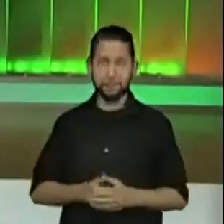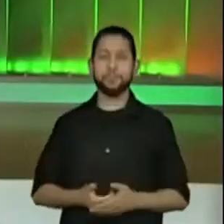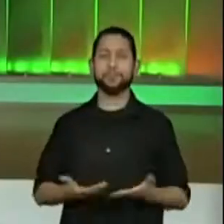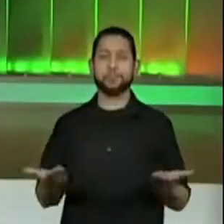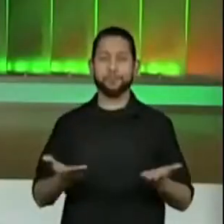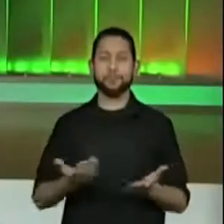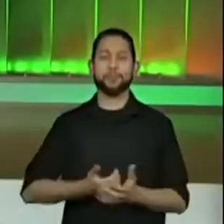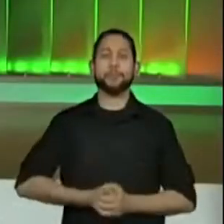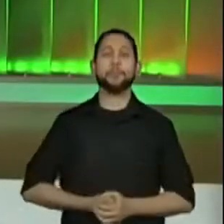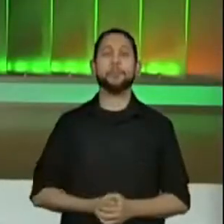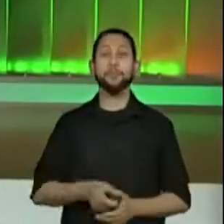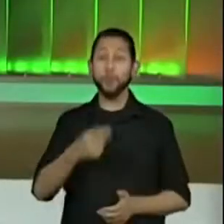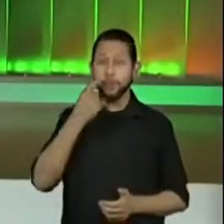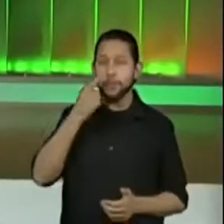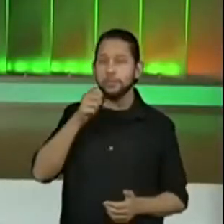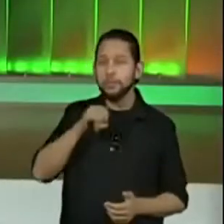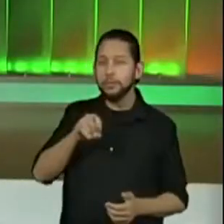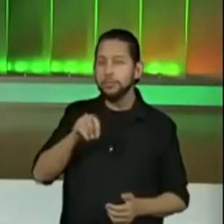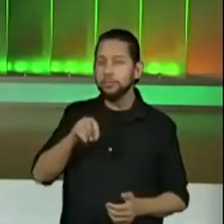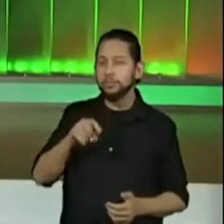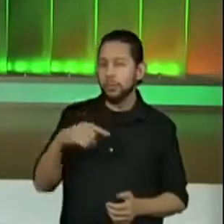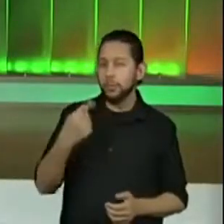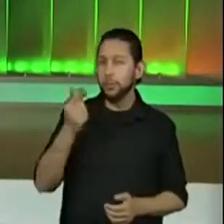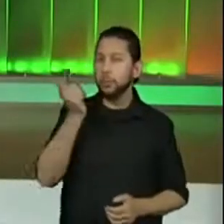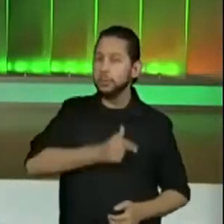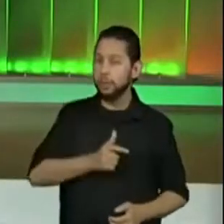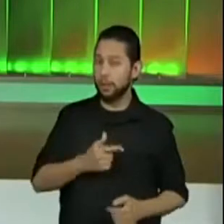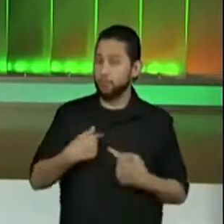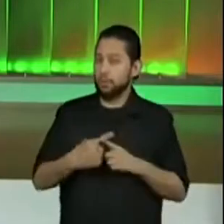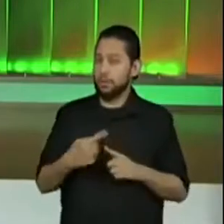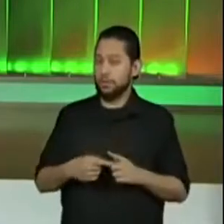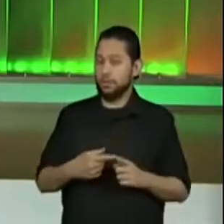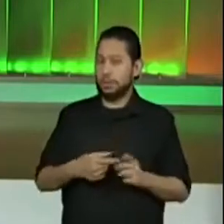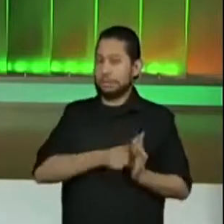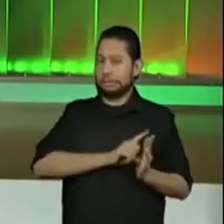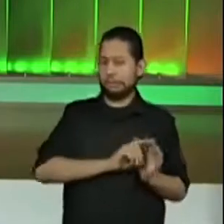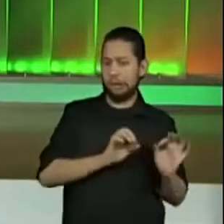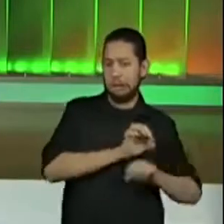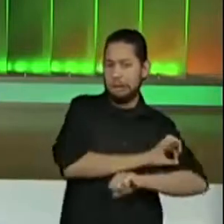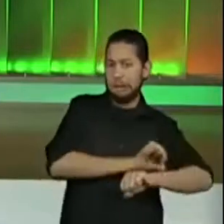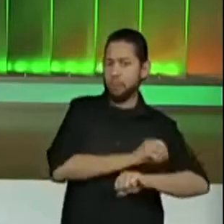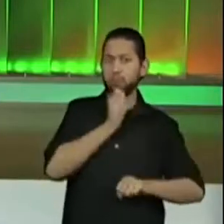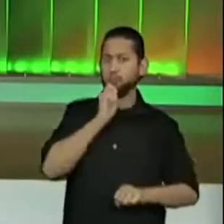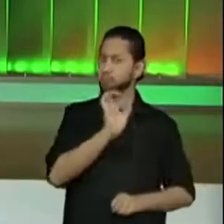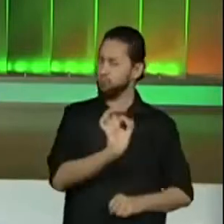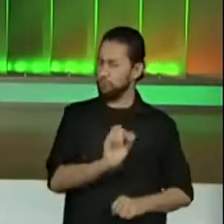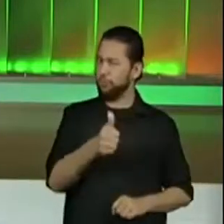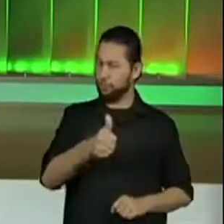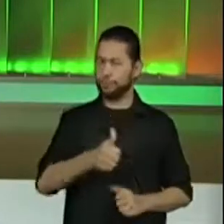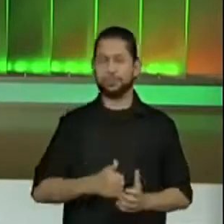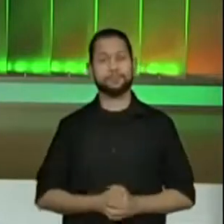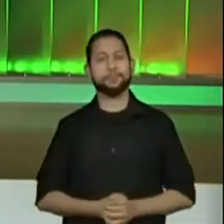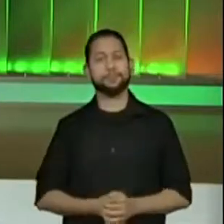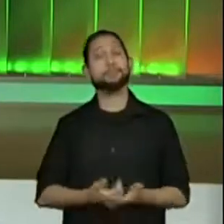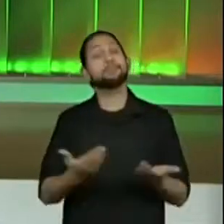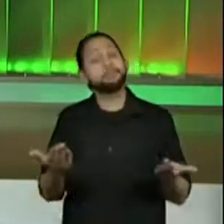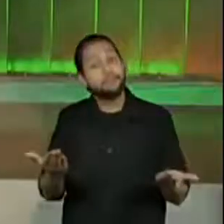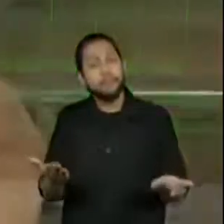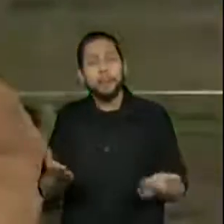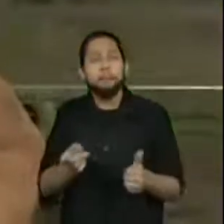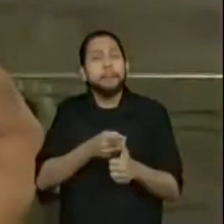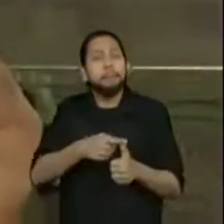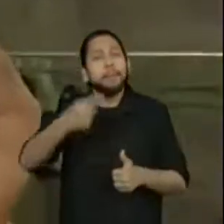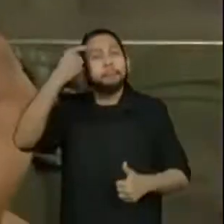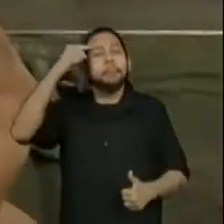lá. Vamos ver se a gente consegue fazer isso porque eu não treinei antes, ok? Primeira coisa que a gente tem que levar em